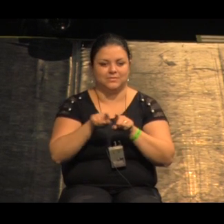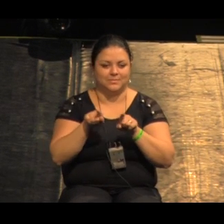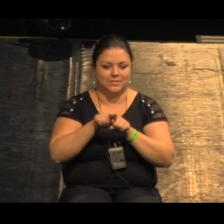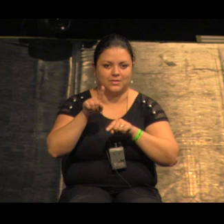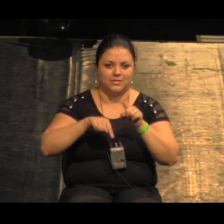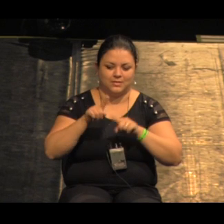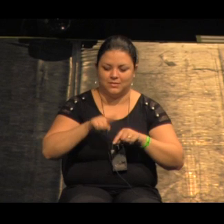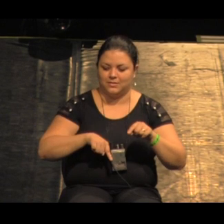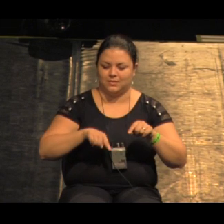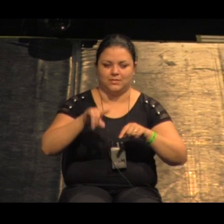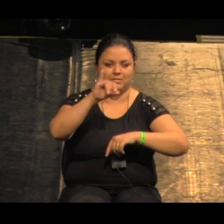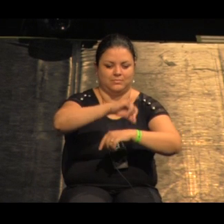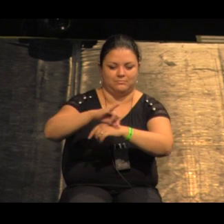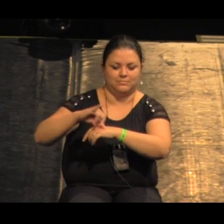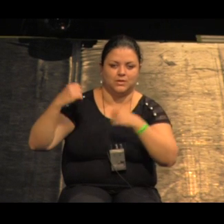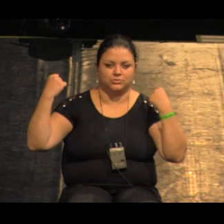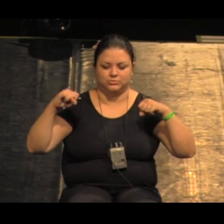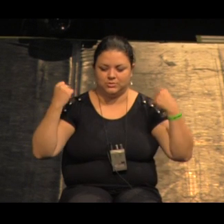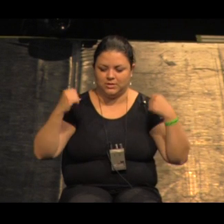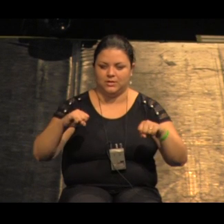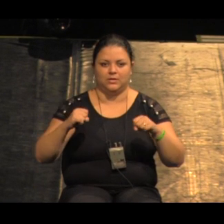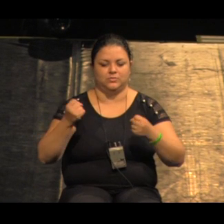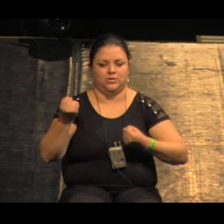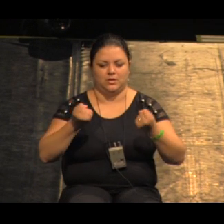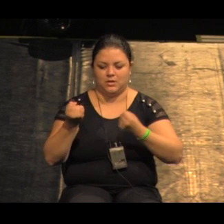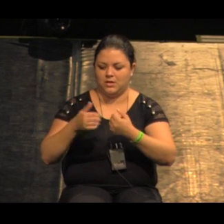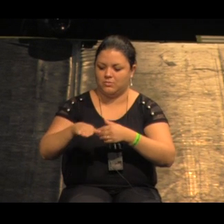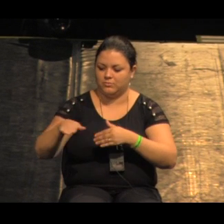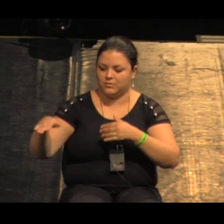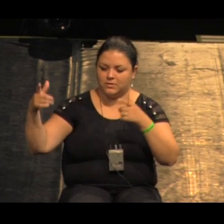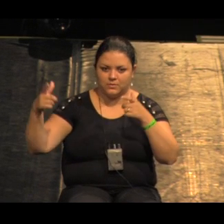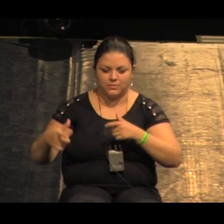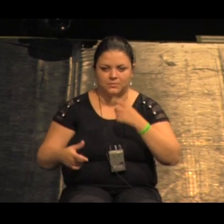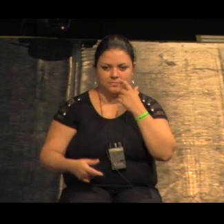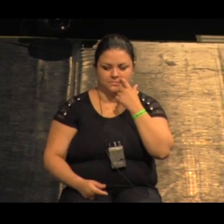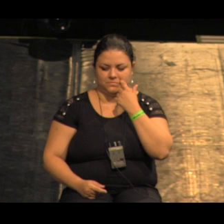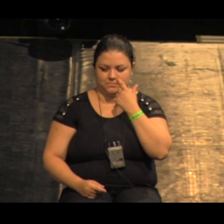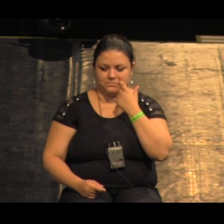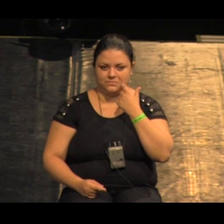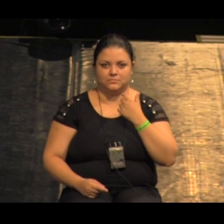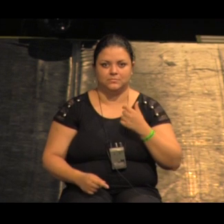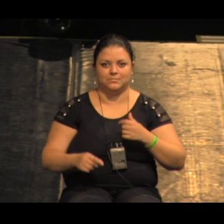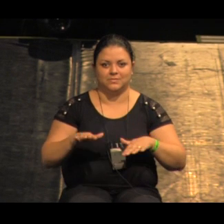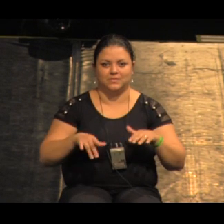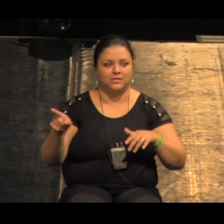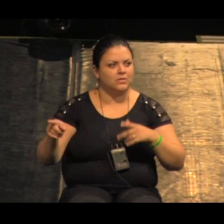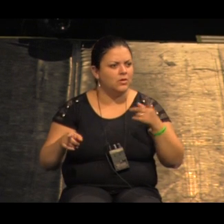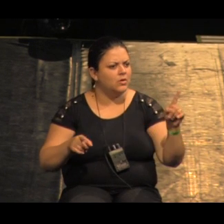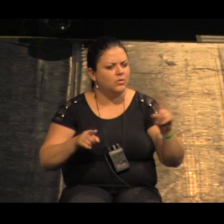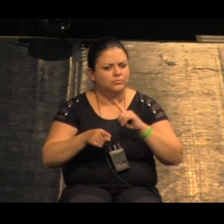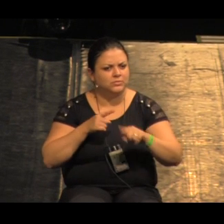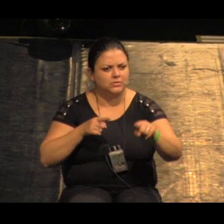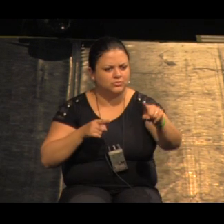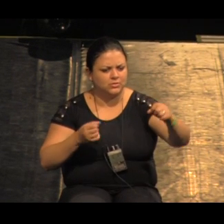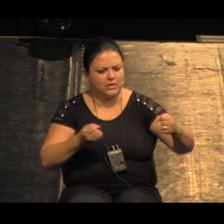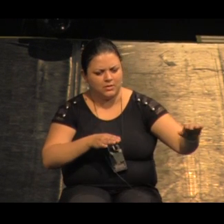usar vasos pesados para impedir que o carro estacione é curioso eles tem carro eles estacionam e eles diziam olha não deixa o cara estacionar